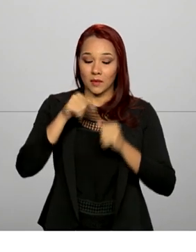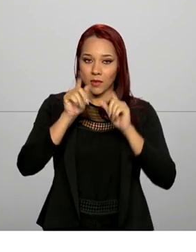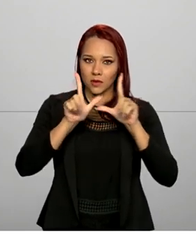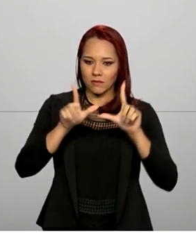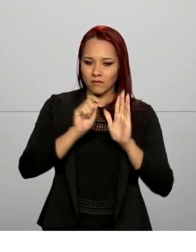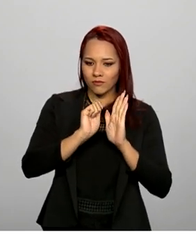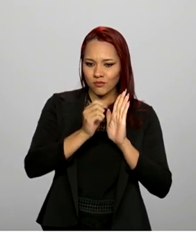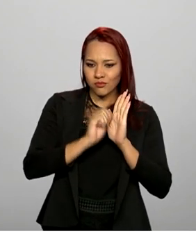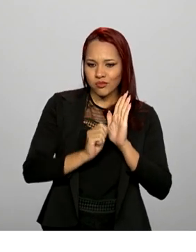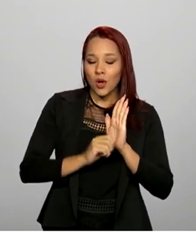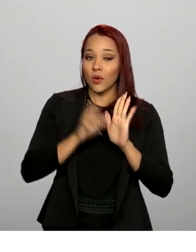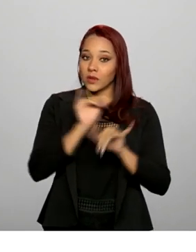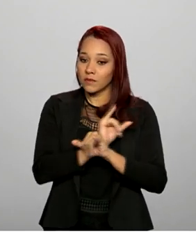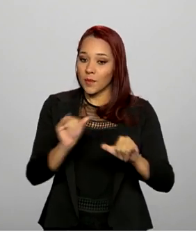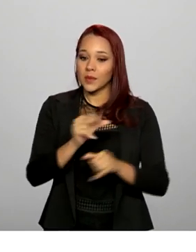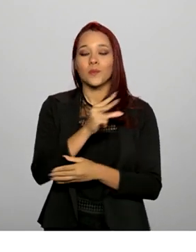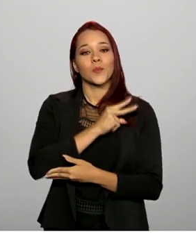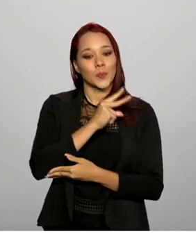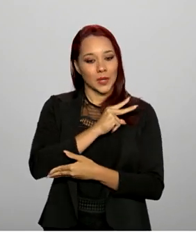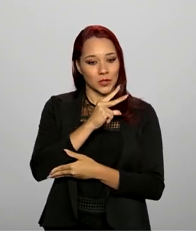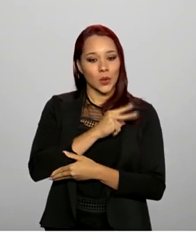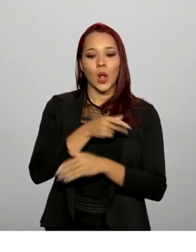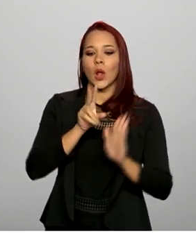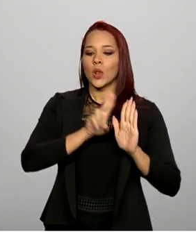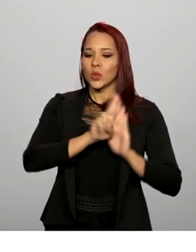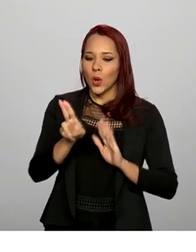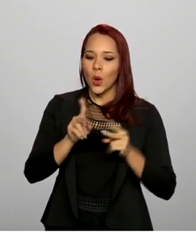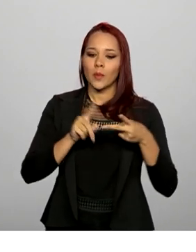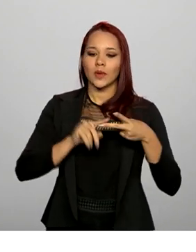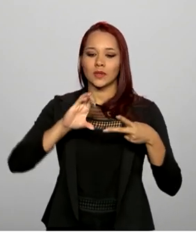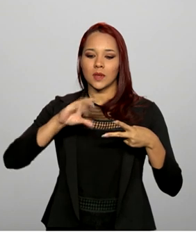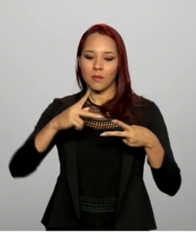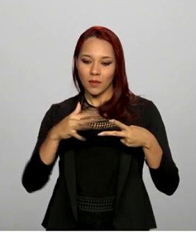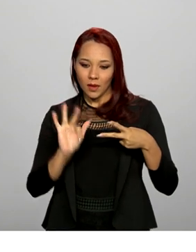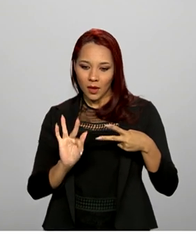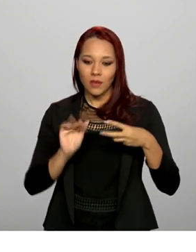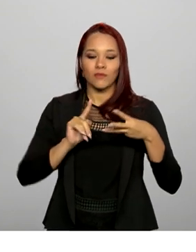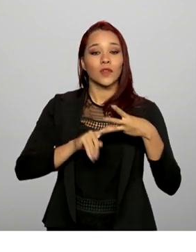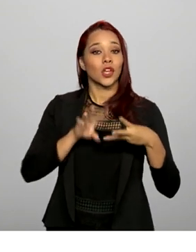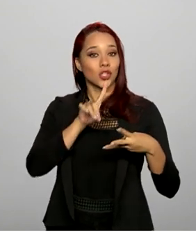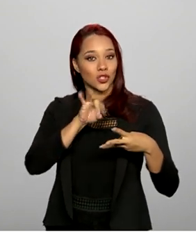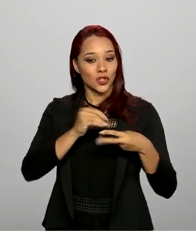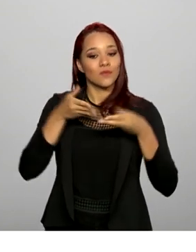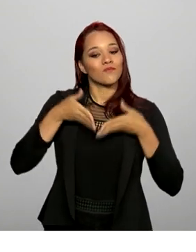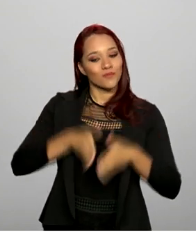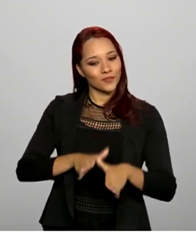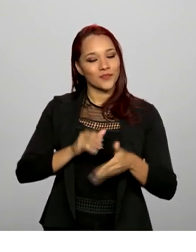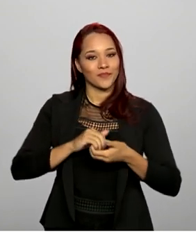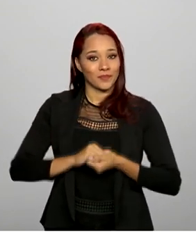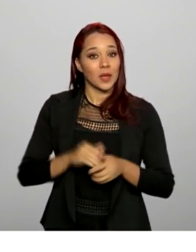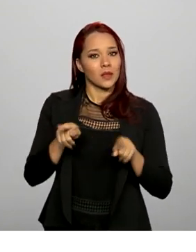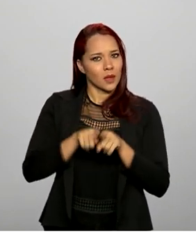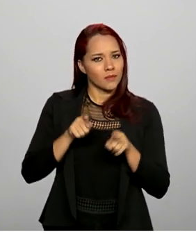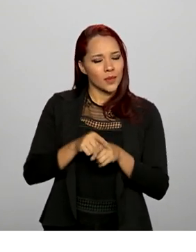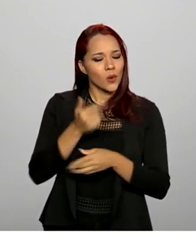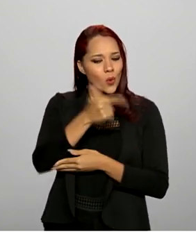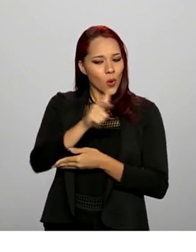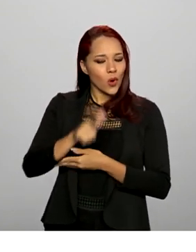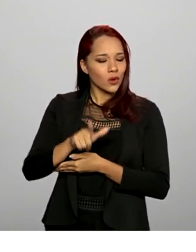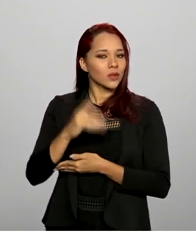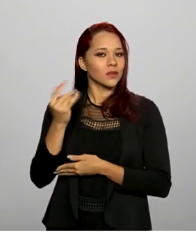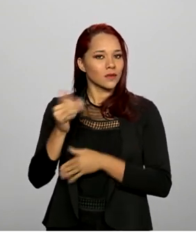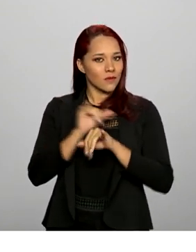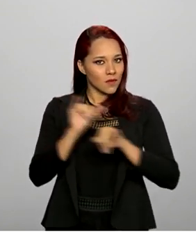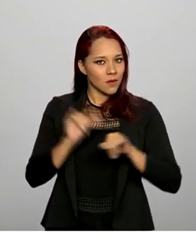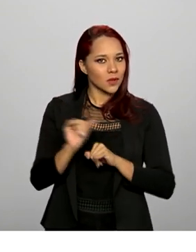continua com os dados pessoais, como nome, CPF e data de nascimento, além de outras informações